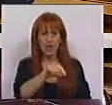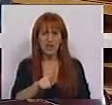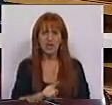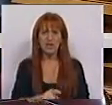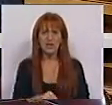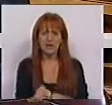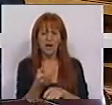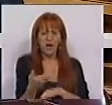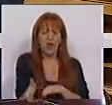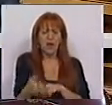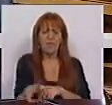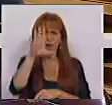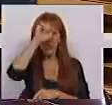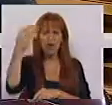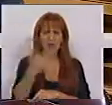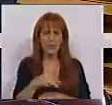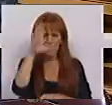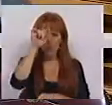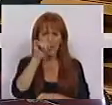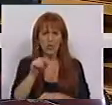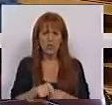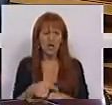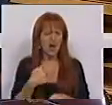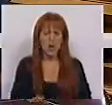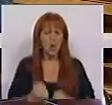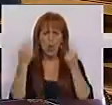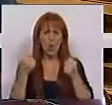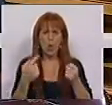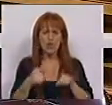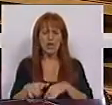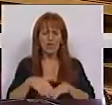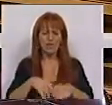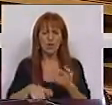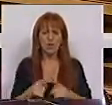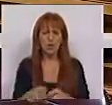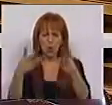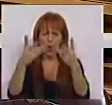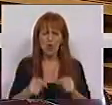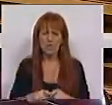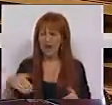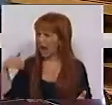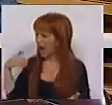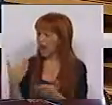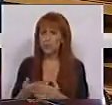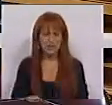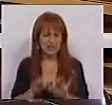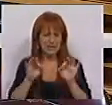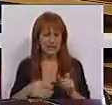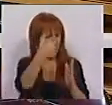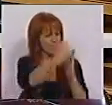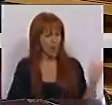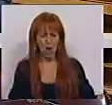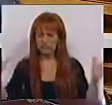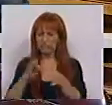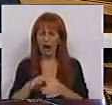marginal ao Estado de Direito, este Governo que não foi capaz de fazer um orçamento até hoje de acordo com a